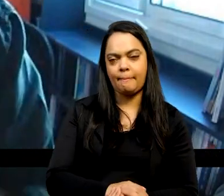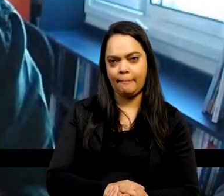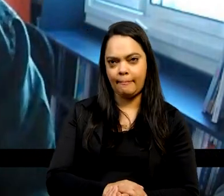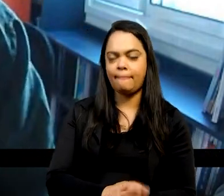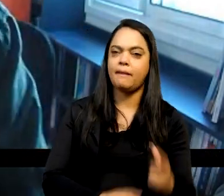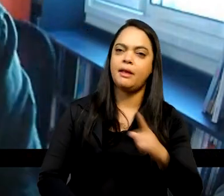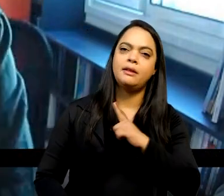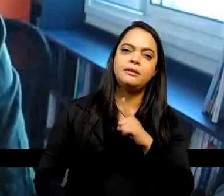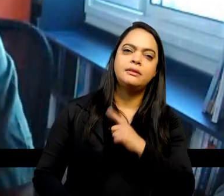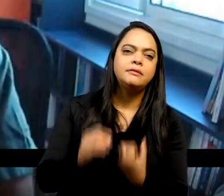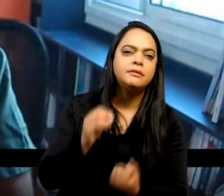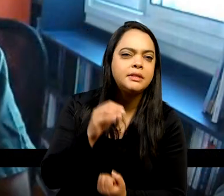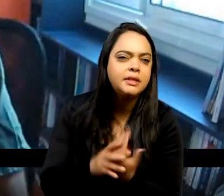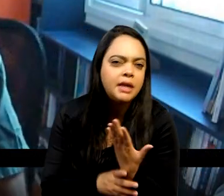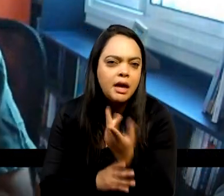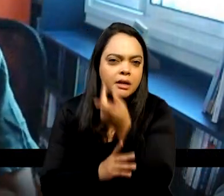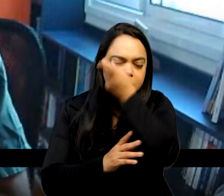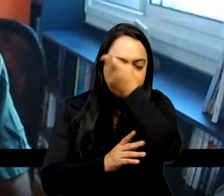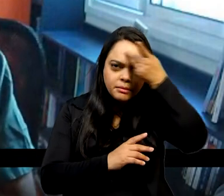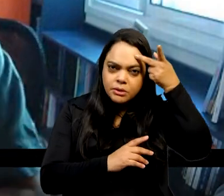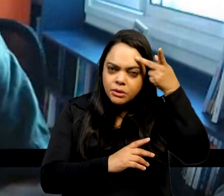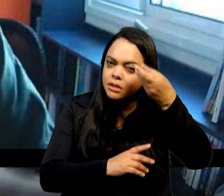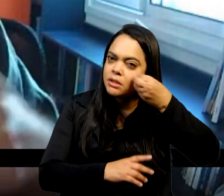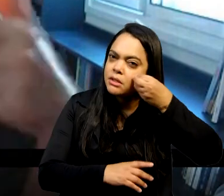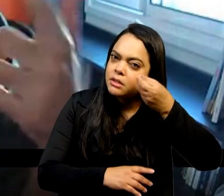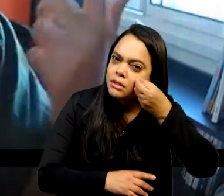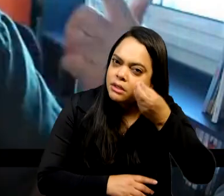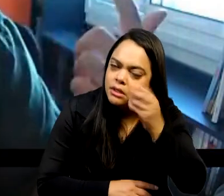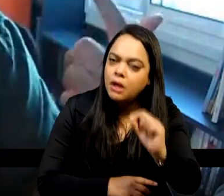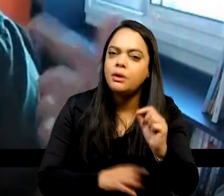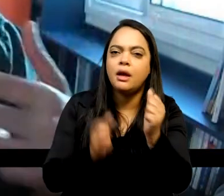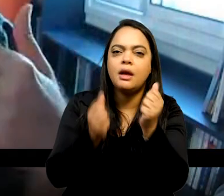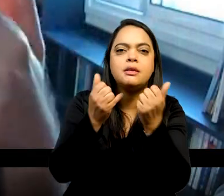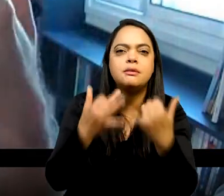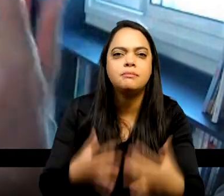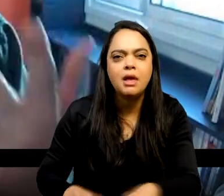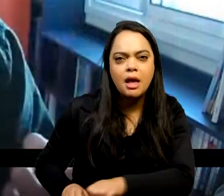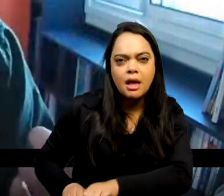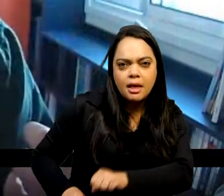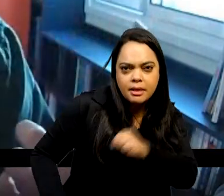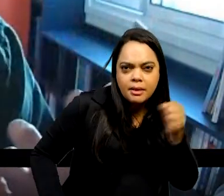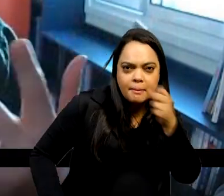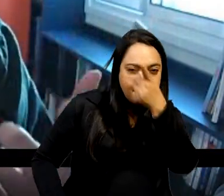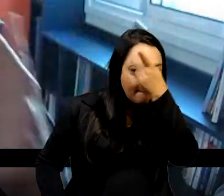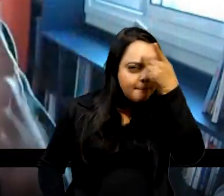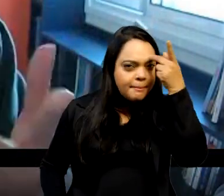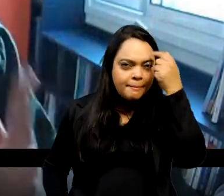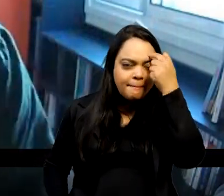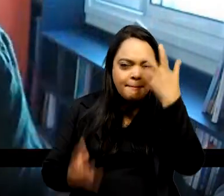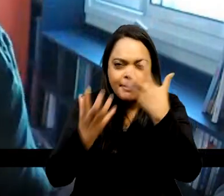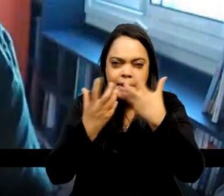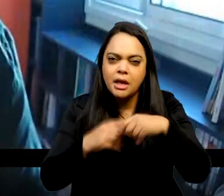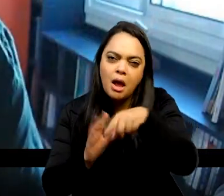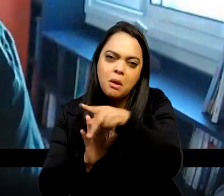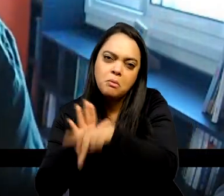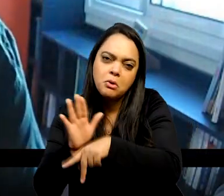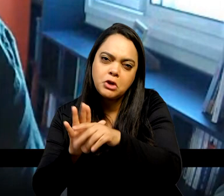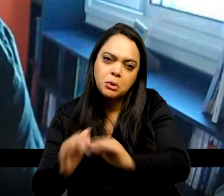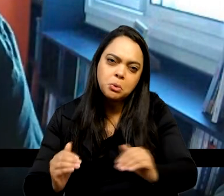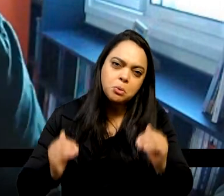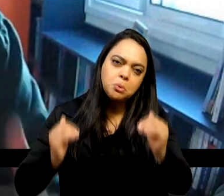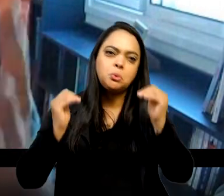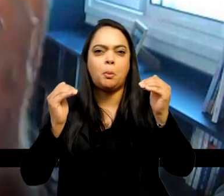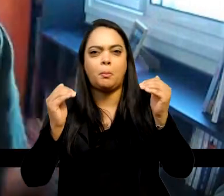por aqueles que tentaram justificar a independência como sendo um projeto politicamente superior. Por quê? Porque pacífico.